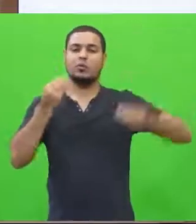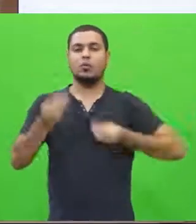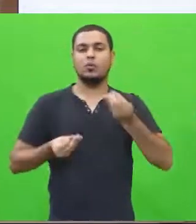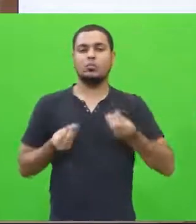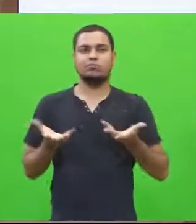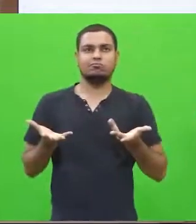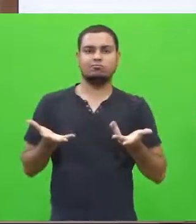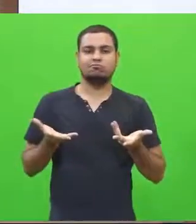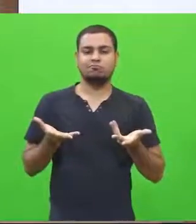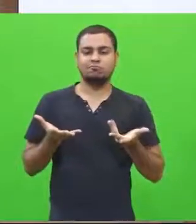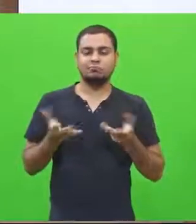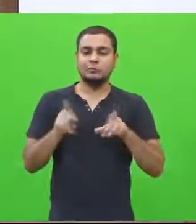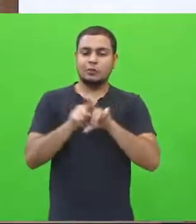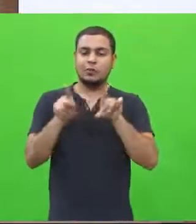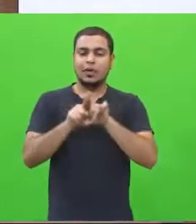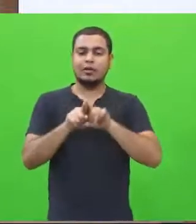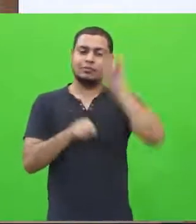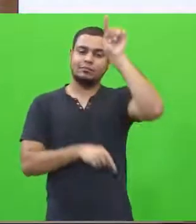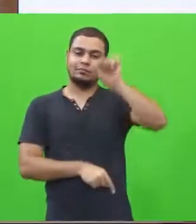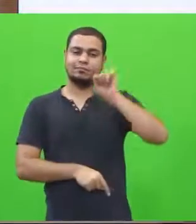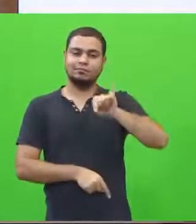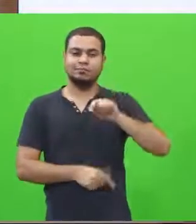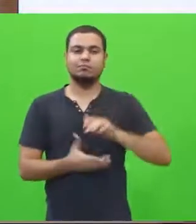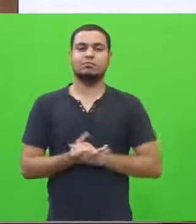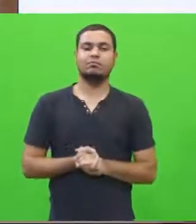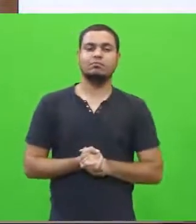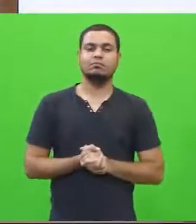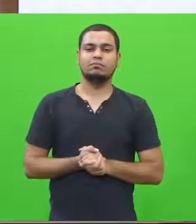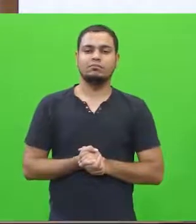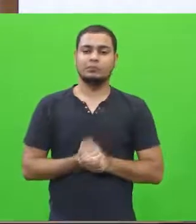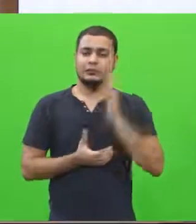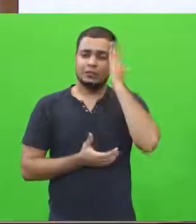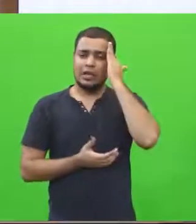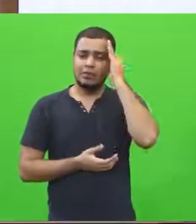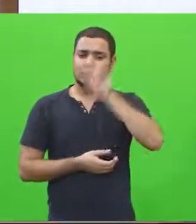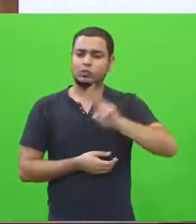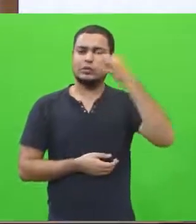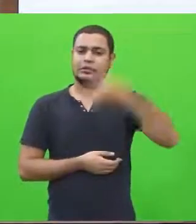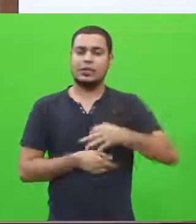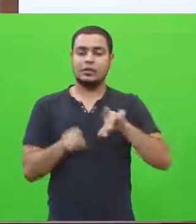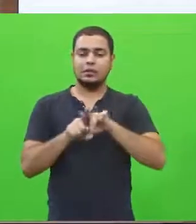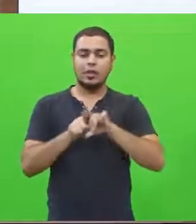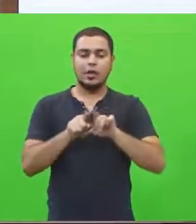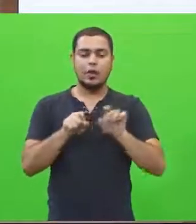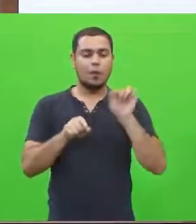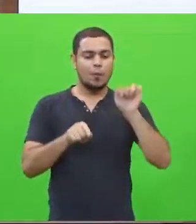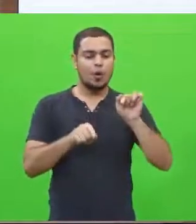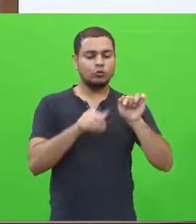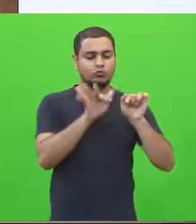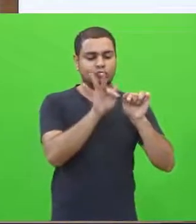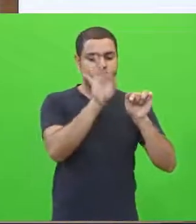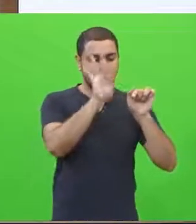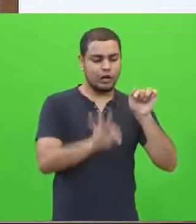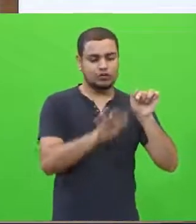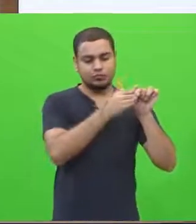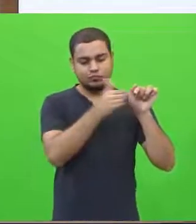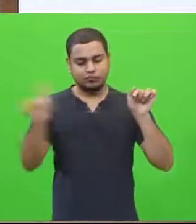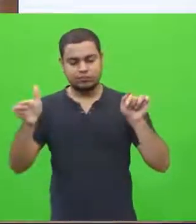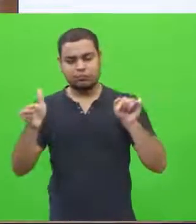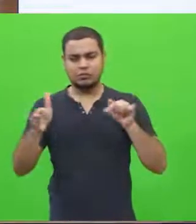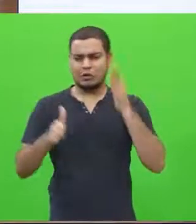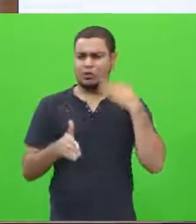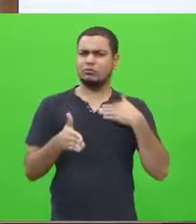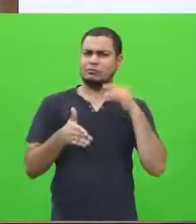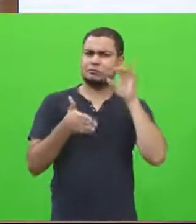De uma exclamação? De um ponto seguido? Será que é ponto seguido o mesmo que eu vou falar?